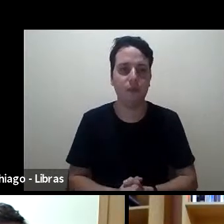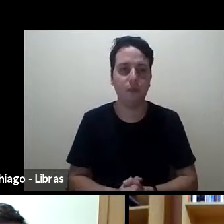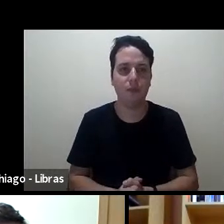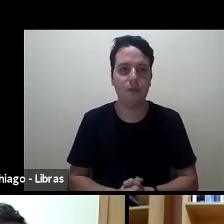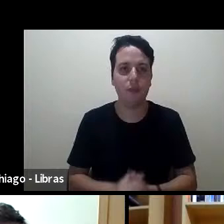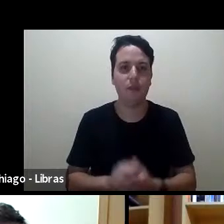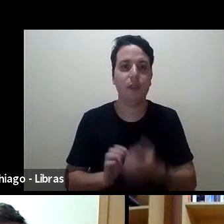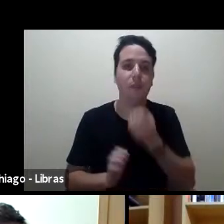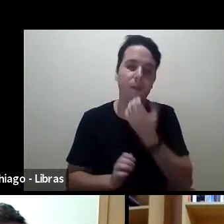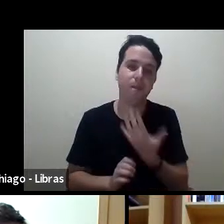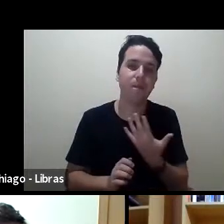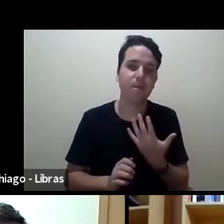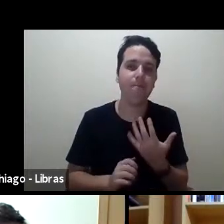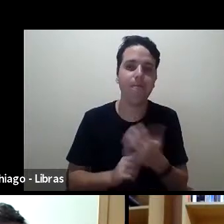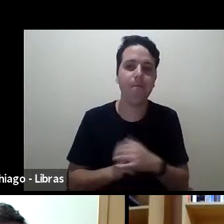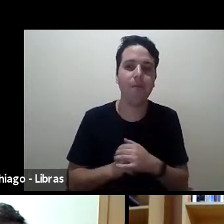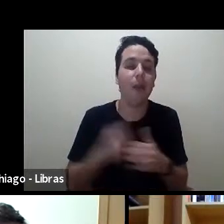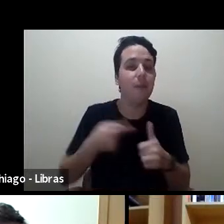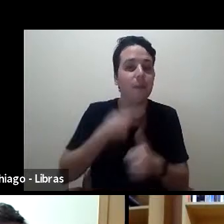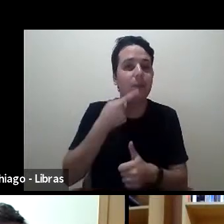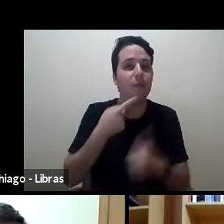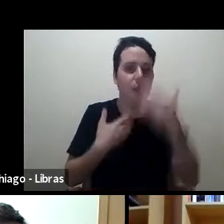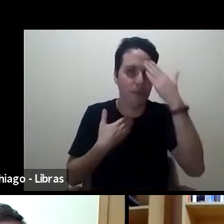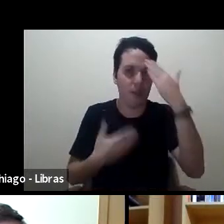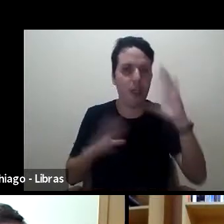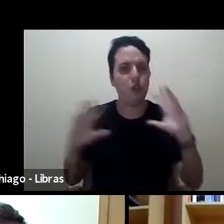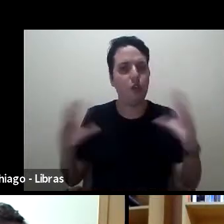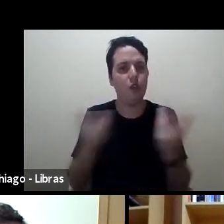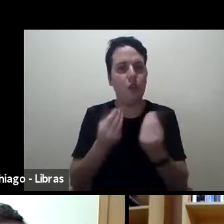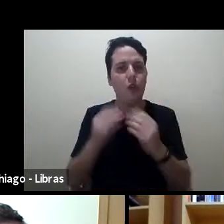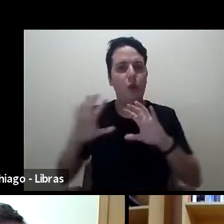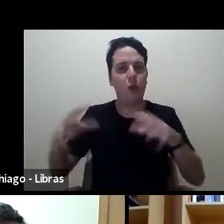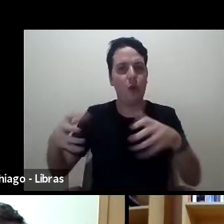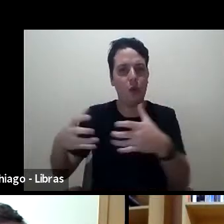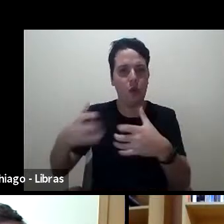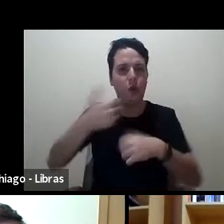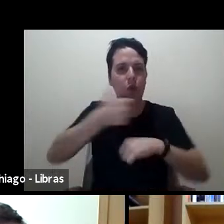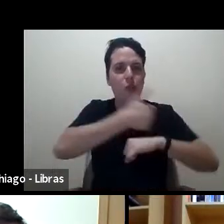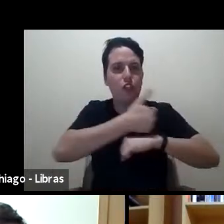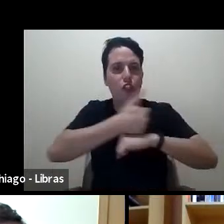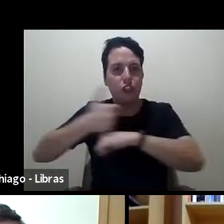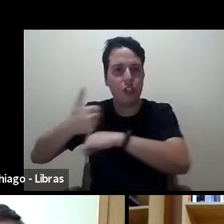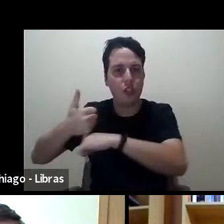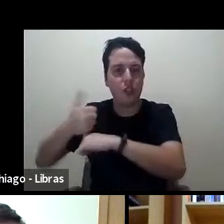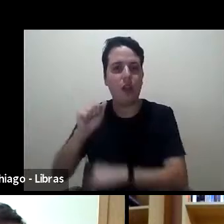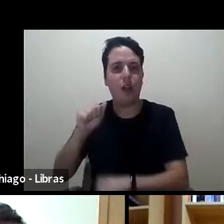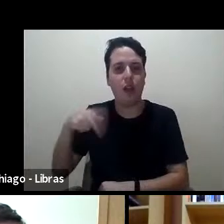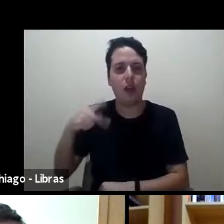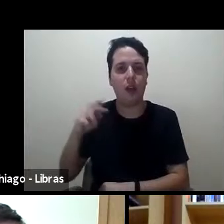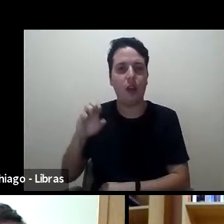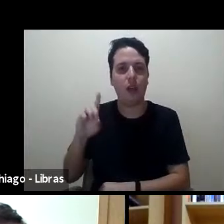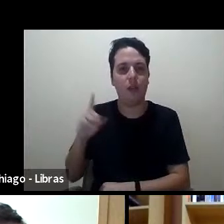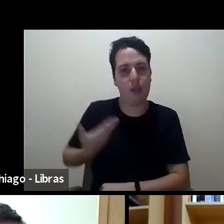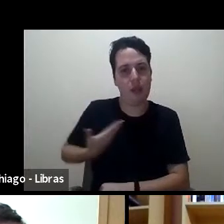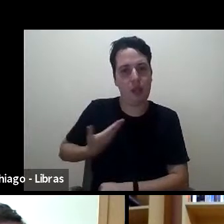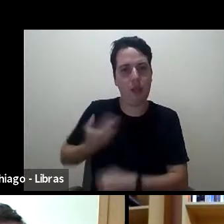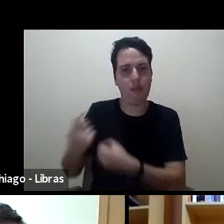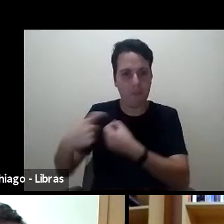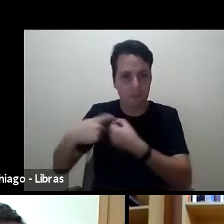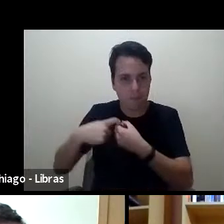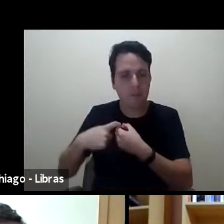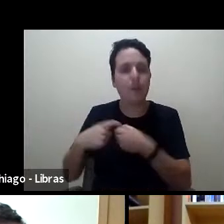primeiro, muito obrigado a toda a diretoria da Ampede, os parceiros, as parceiras, pelo convite